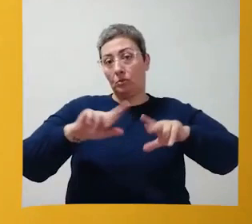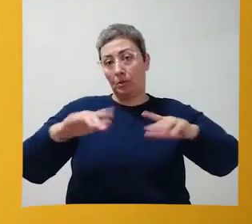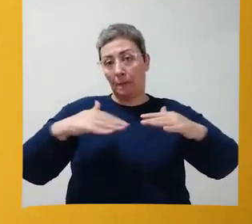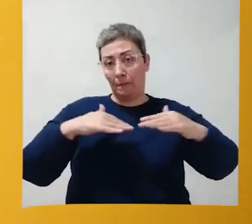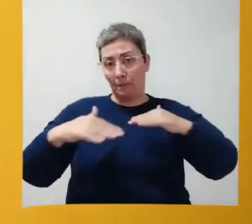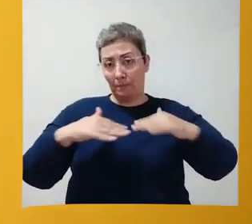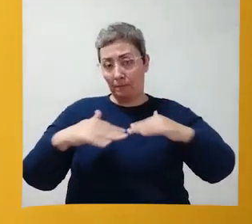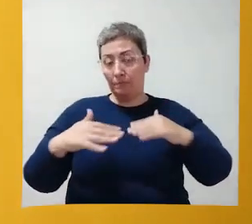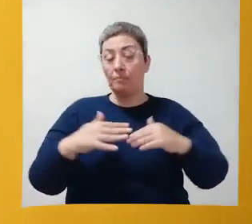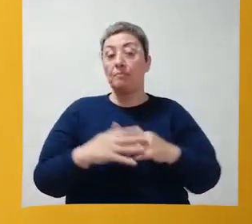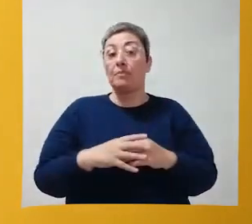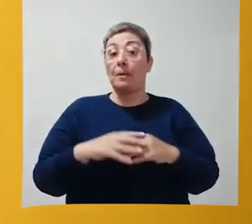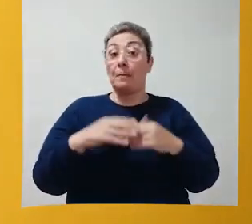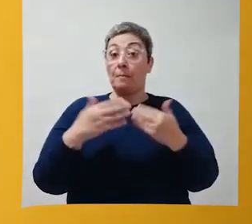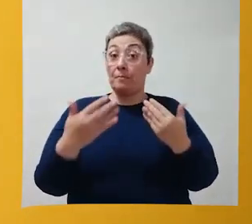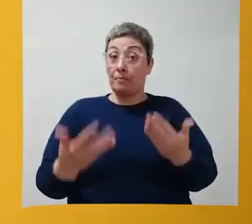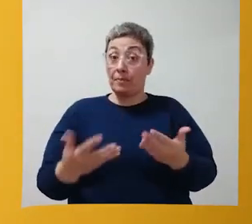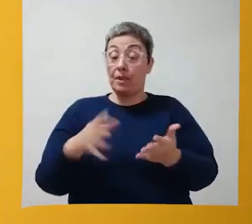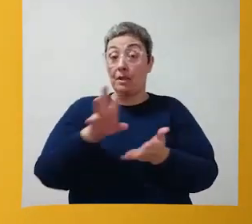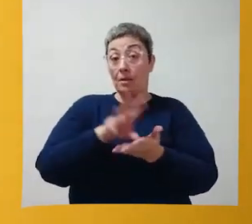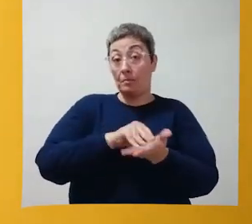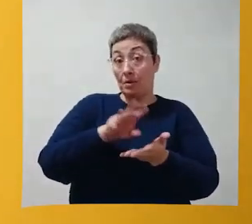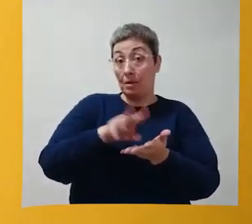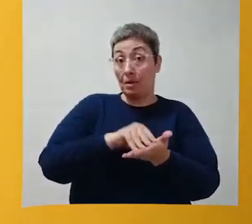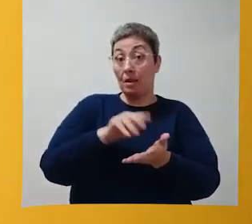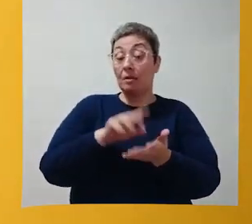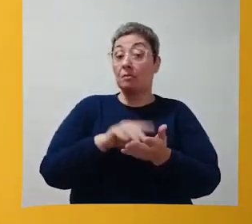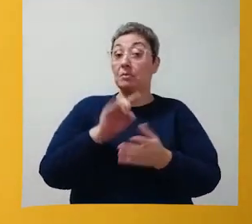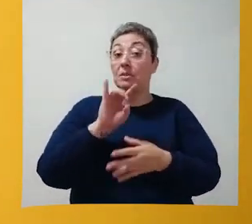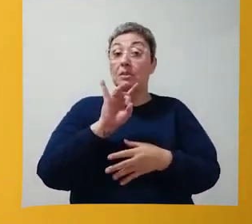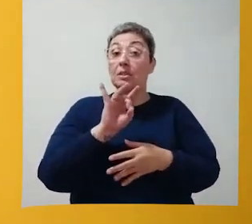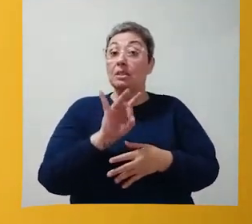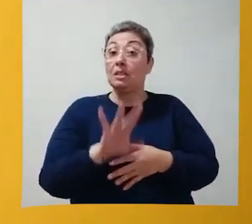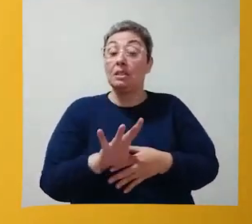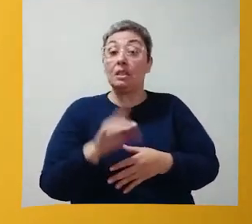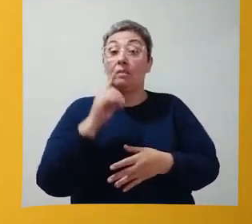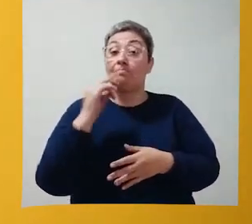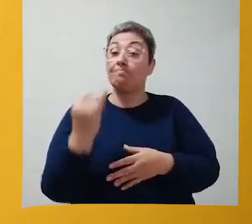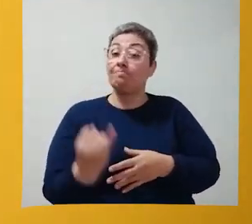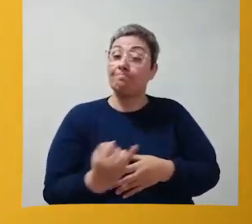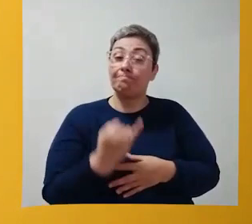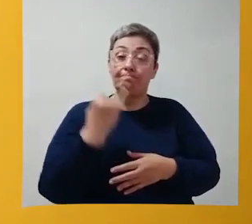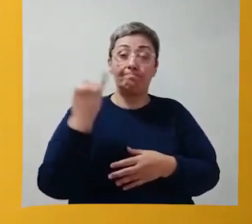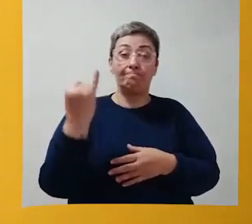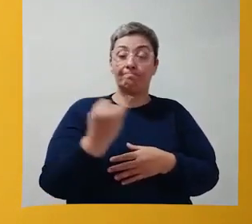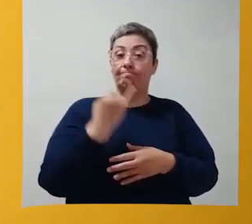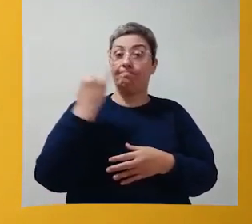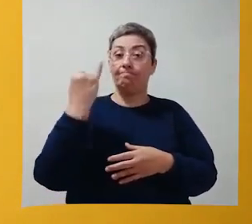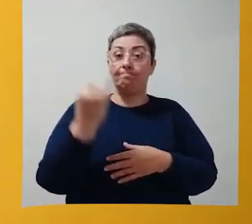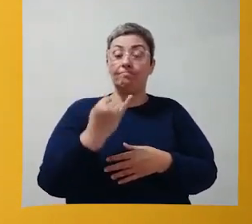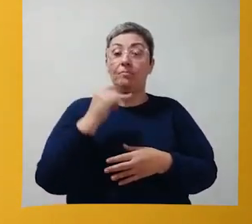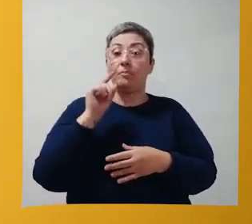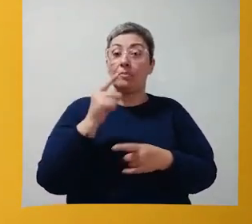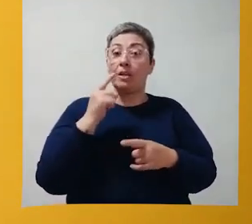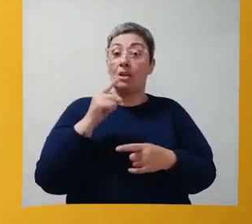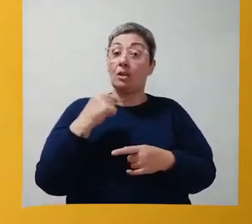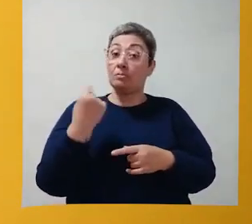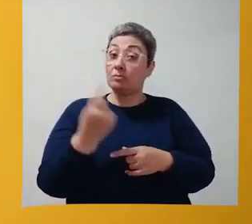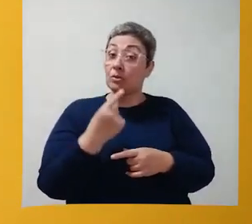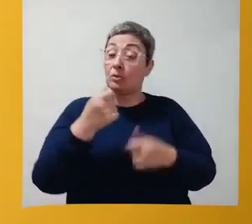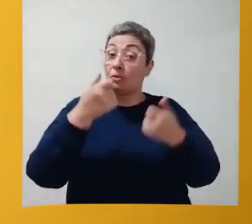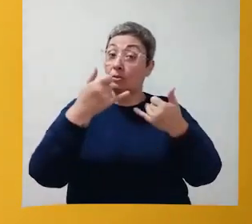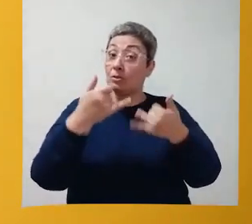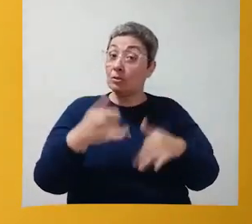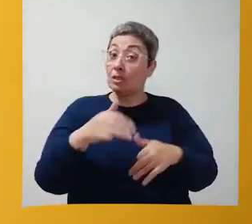movimentos, tá? A imitação, ela é extremamente importante para a criança. E nós estamos